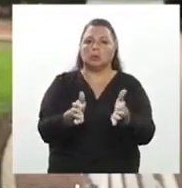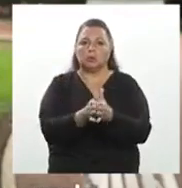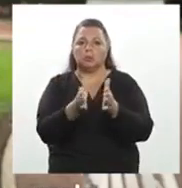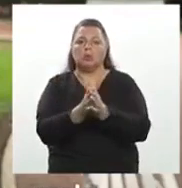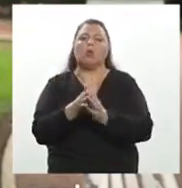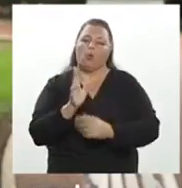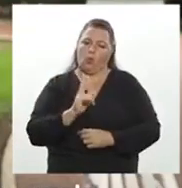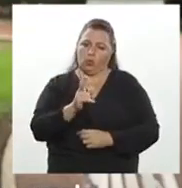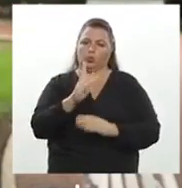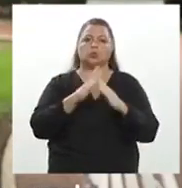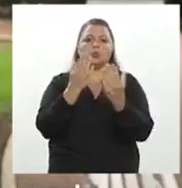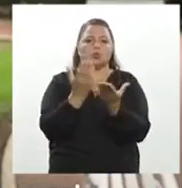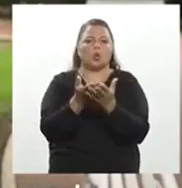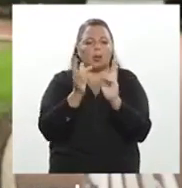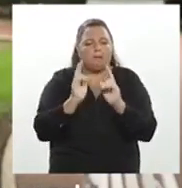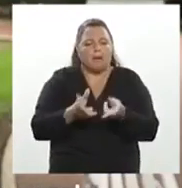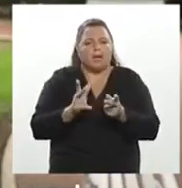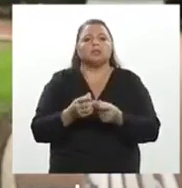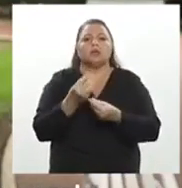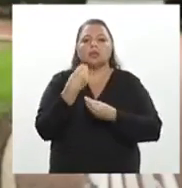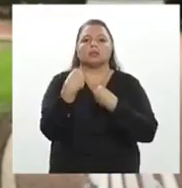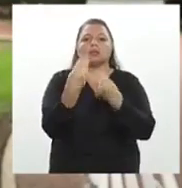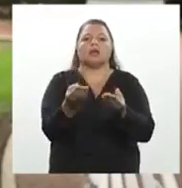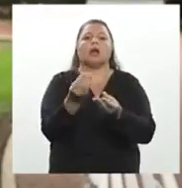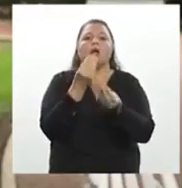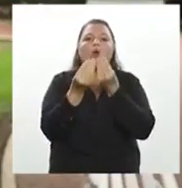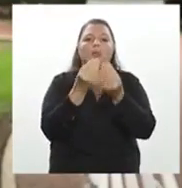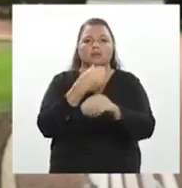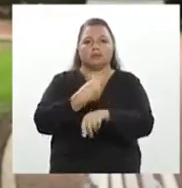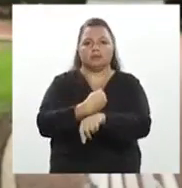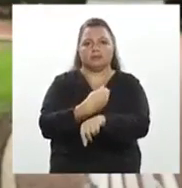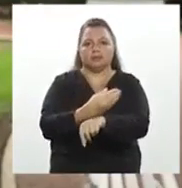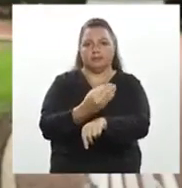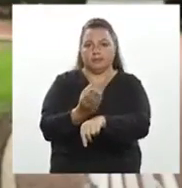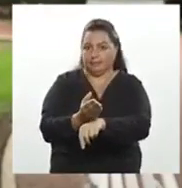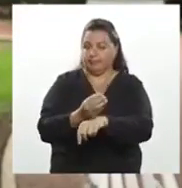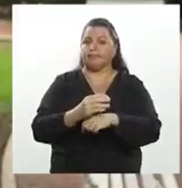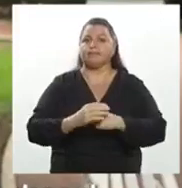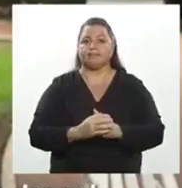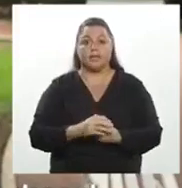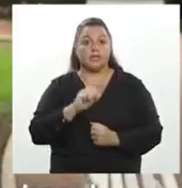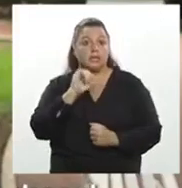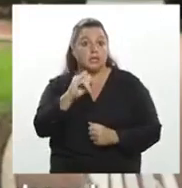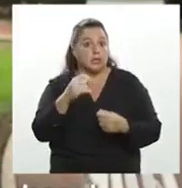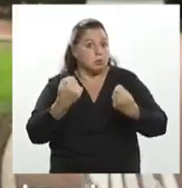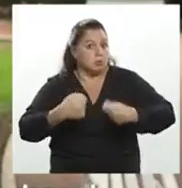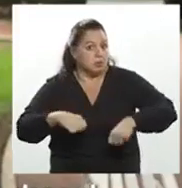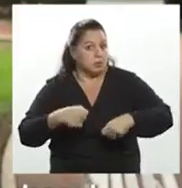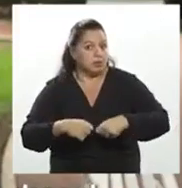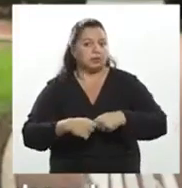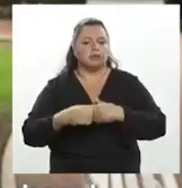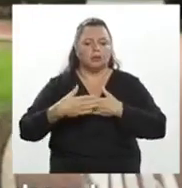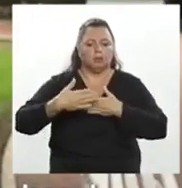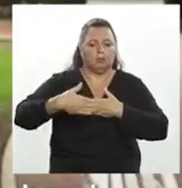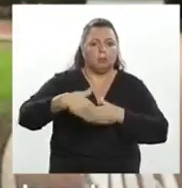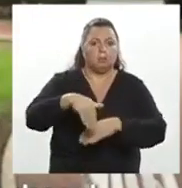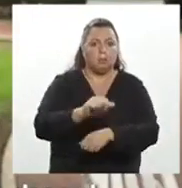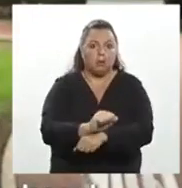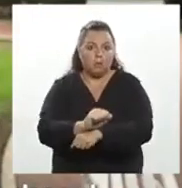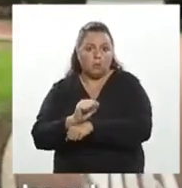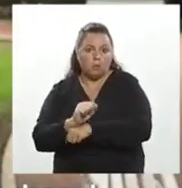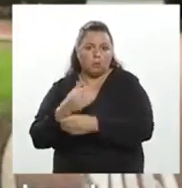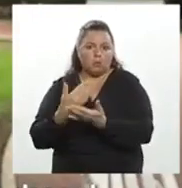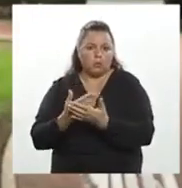continuaremos disponibilizando a merenda escolar na própria escola nesse período. Se for necessário tempo maior de